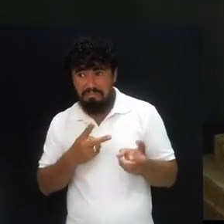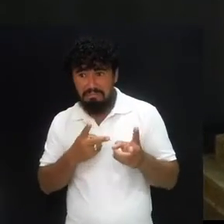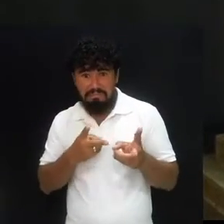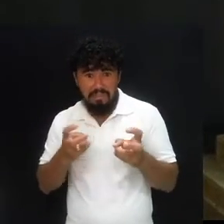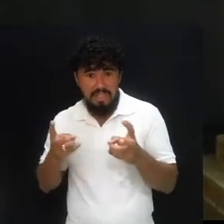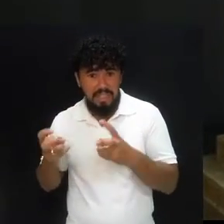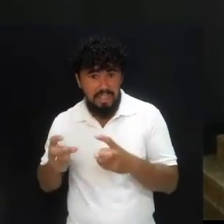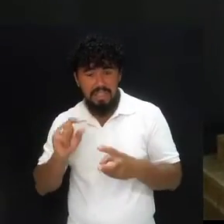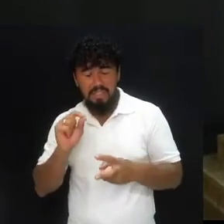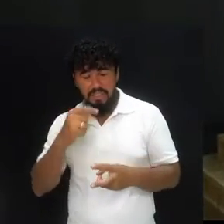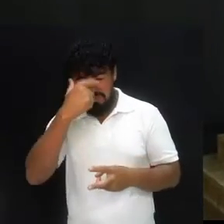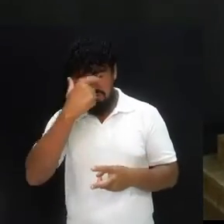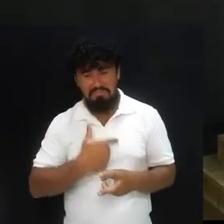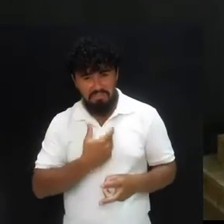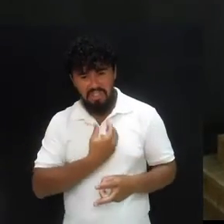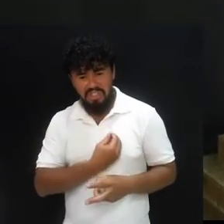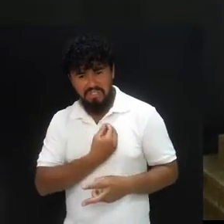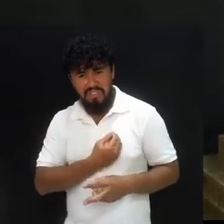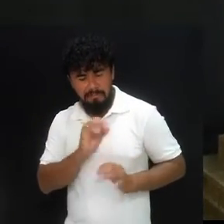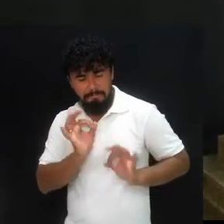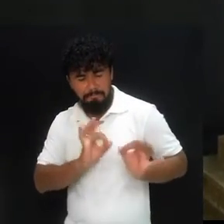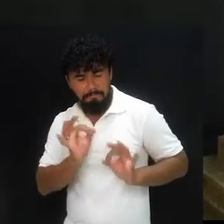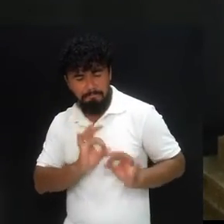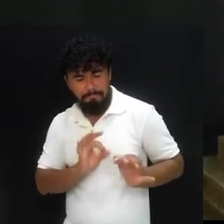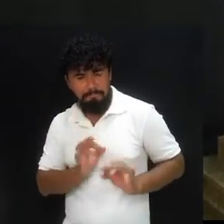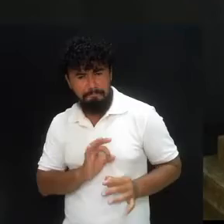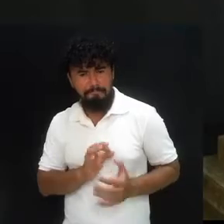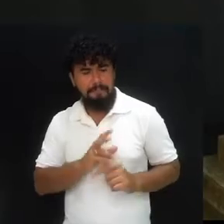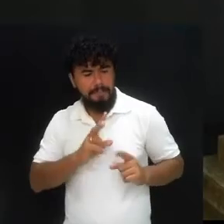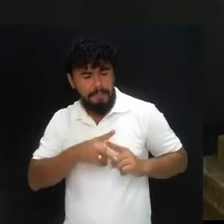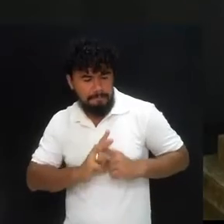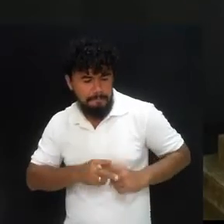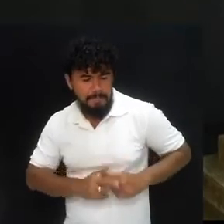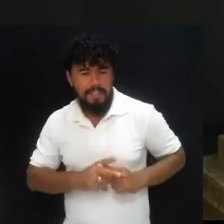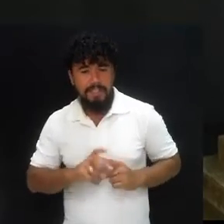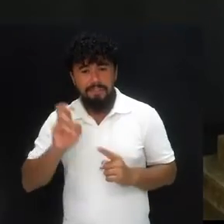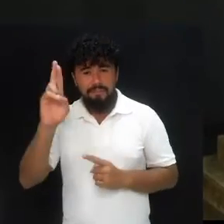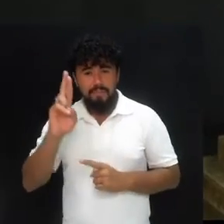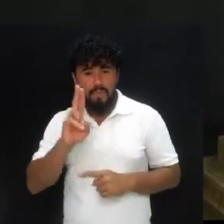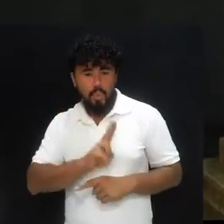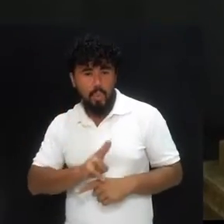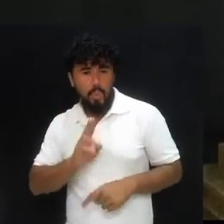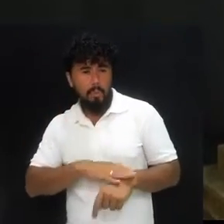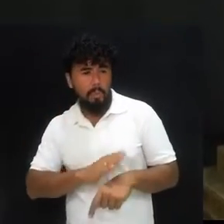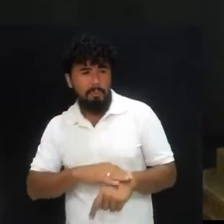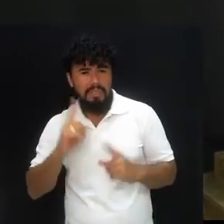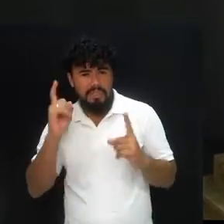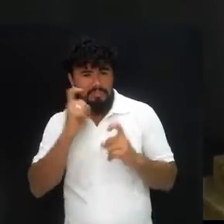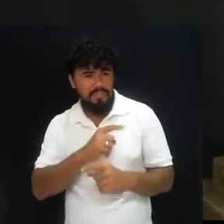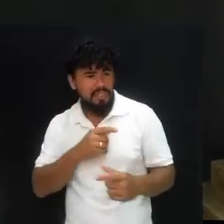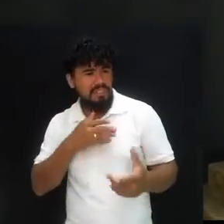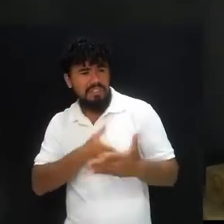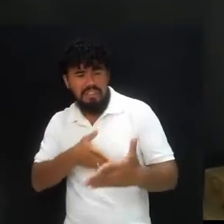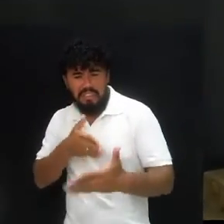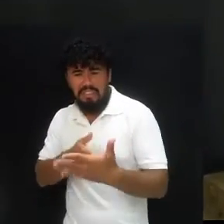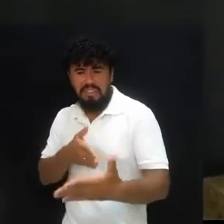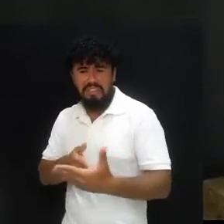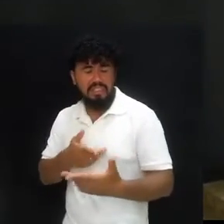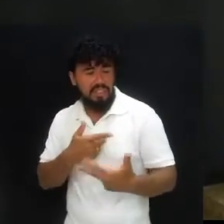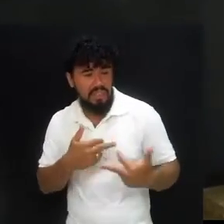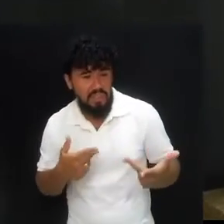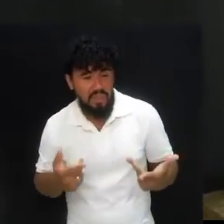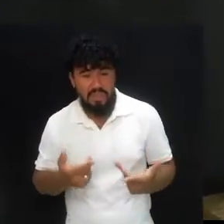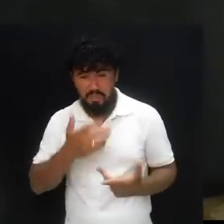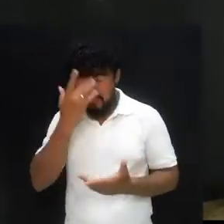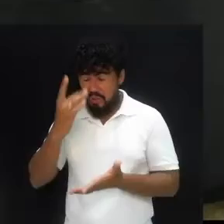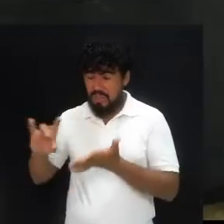o nosso caráter sendo lapidado. O Senhor usa as circunstâncias, os leões, as covas, os dários